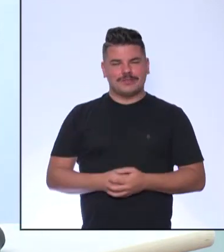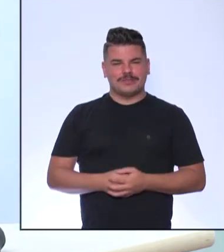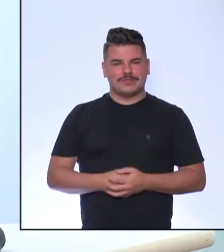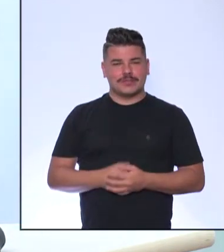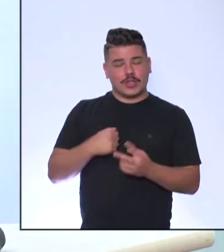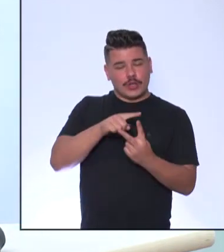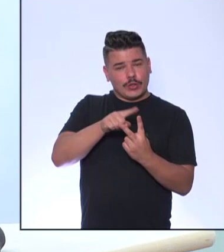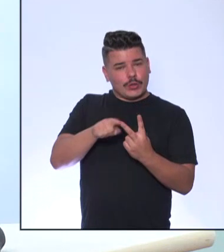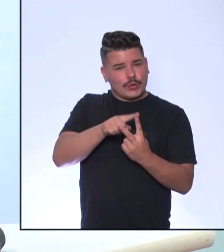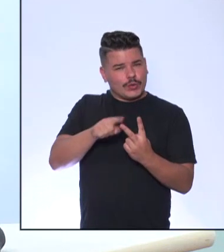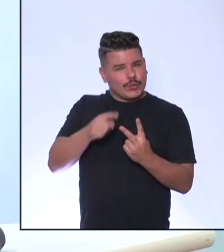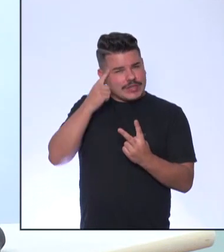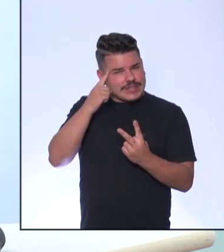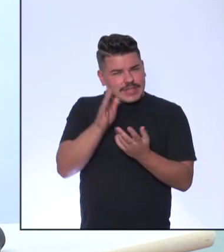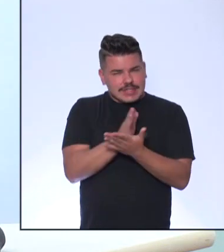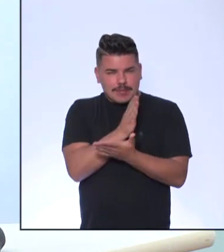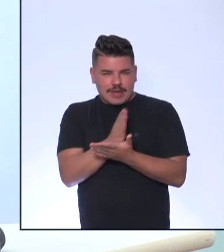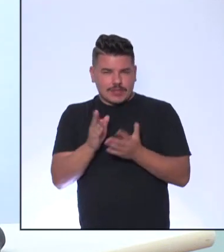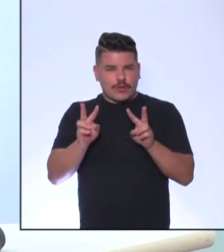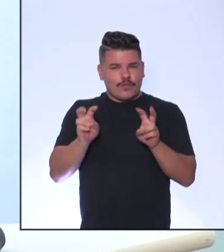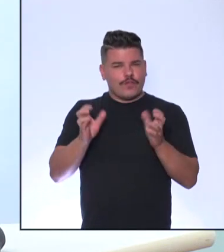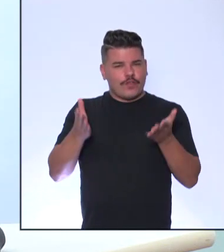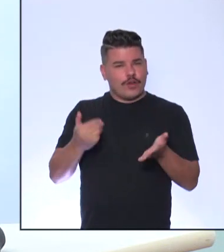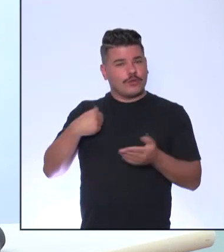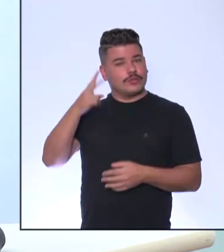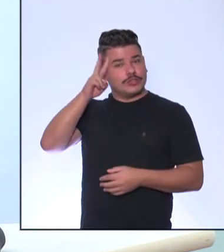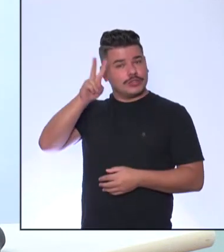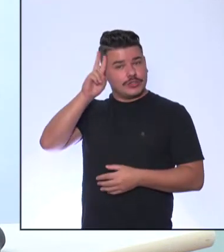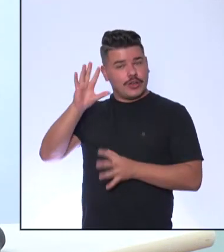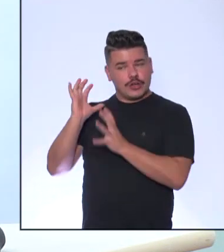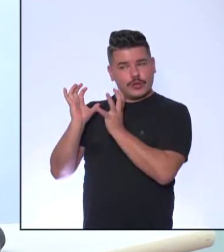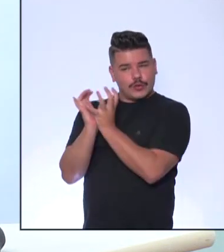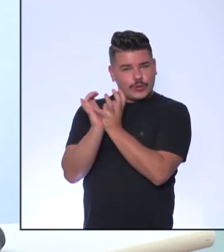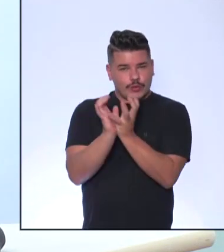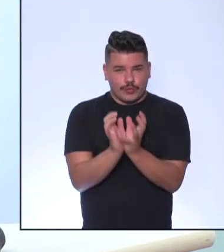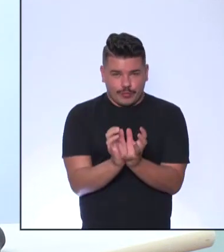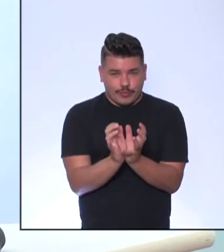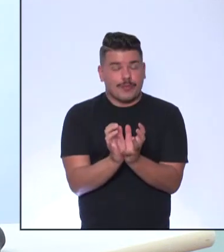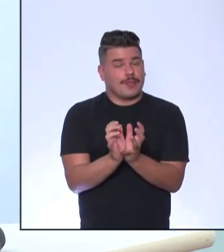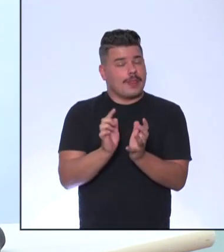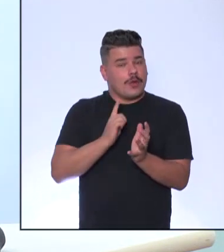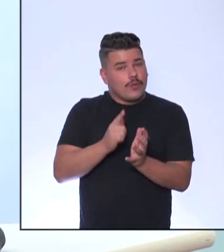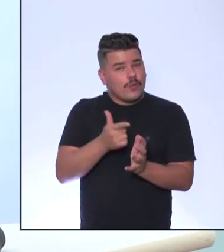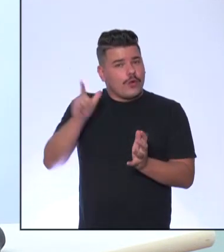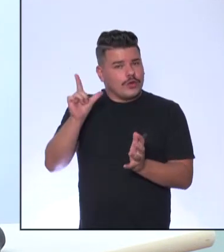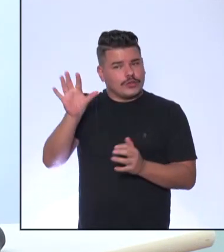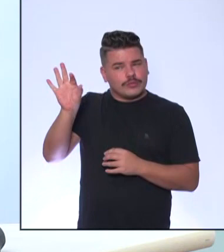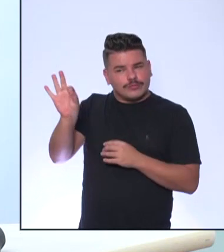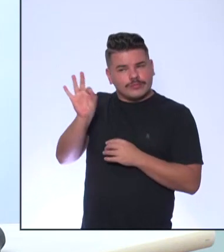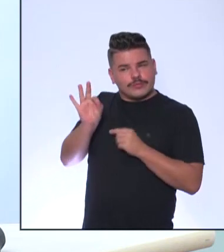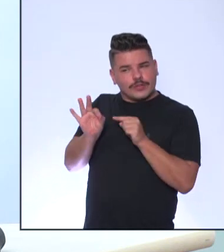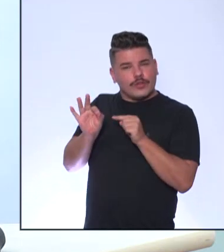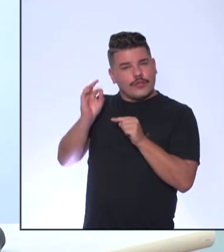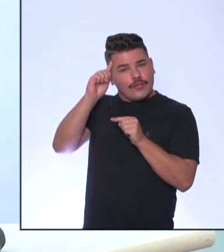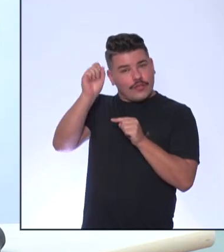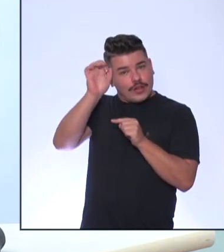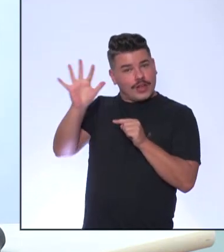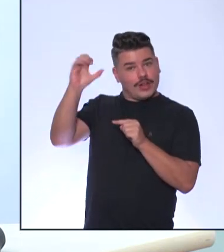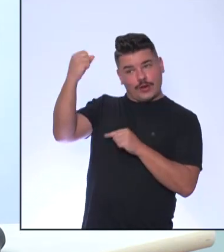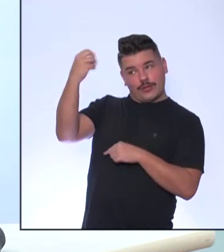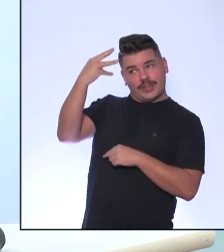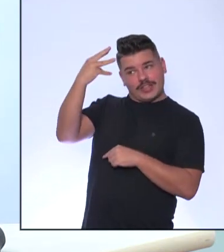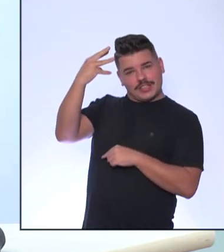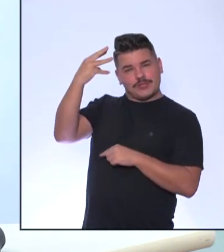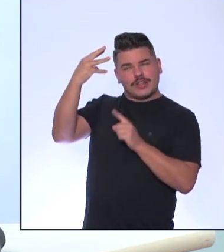fontes históricas Para a gente estar trabalhando um pouquinho Com vocês Uma outra vertente Que veio do iluminismo Que foi um outro